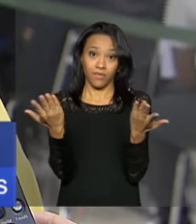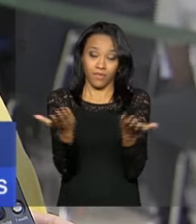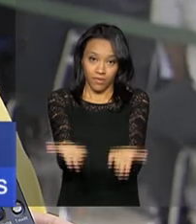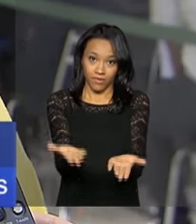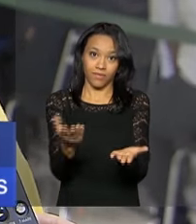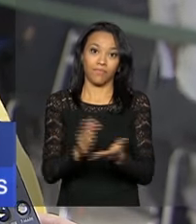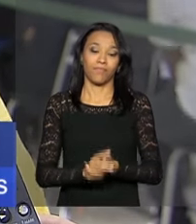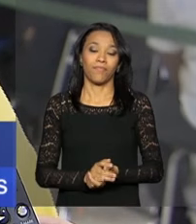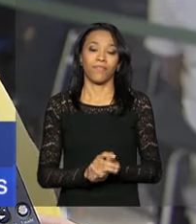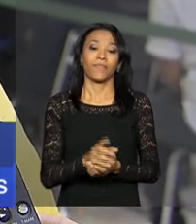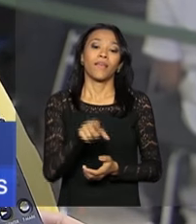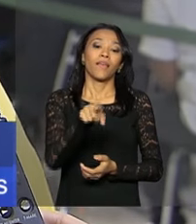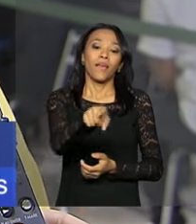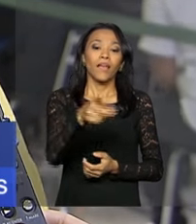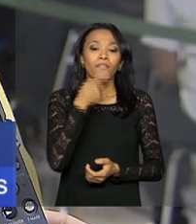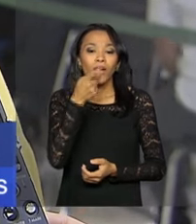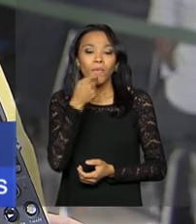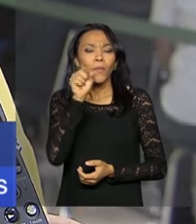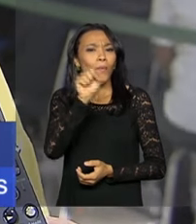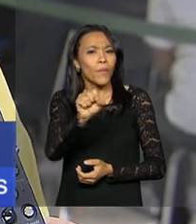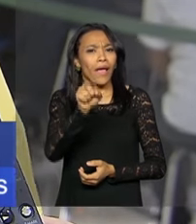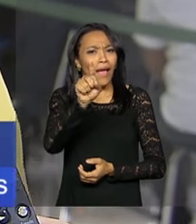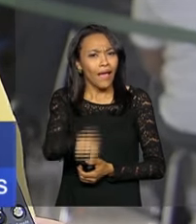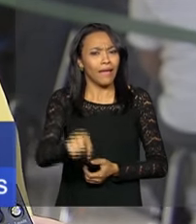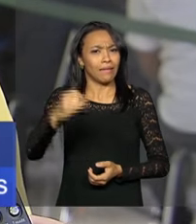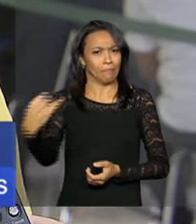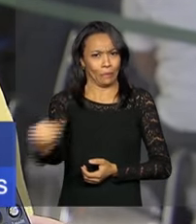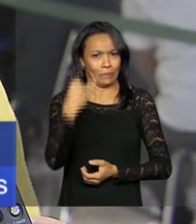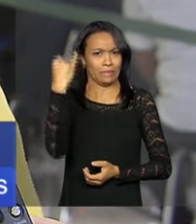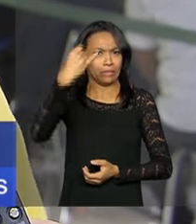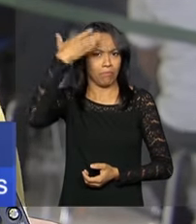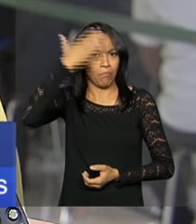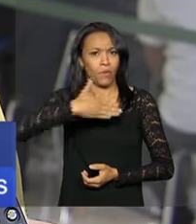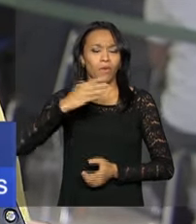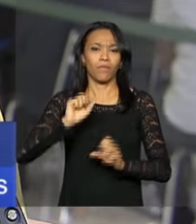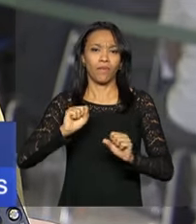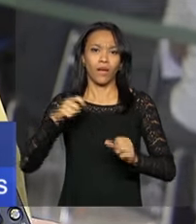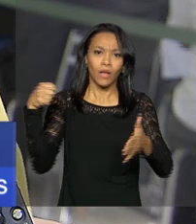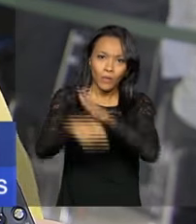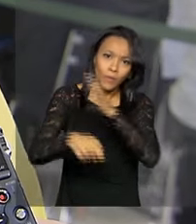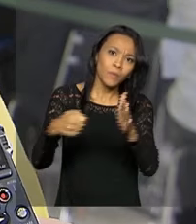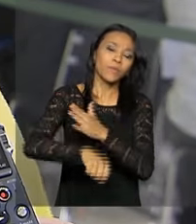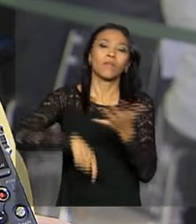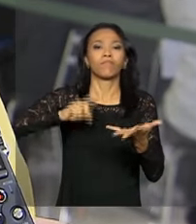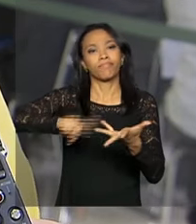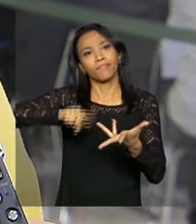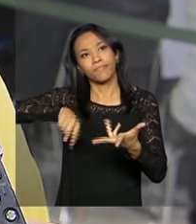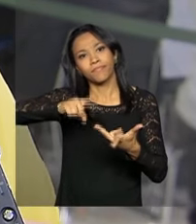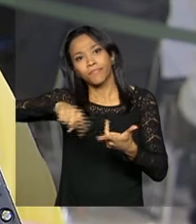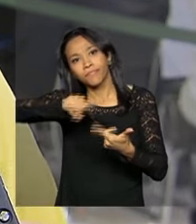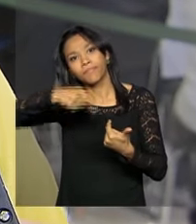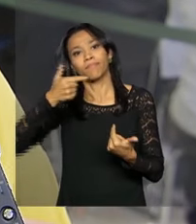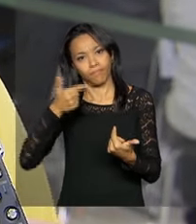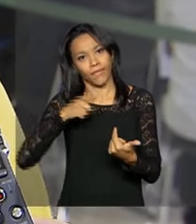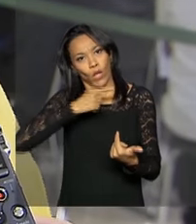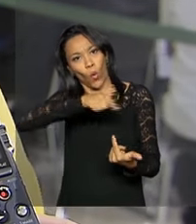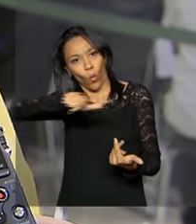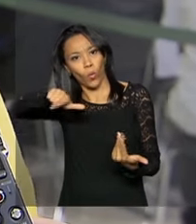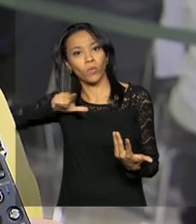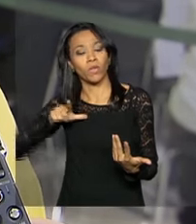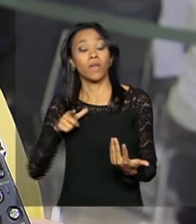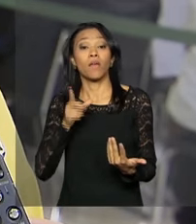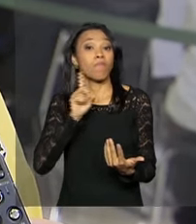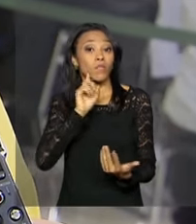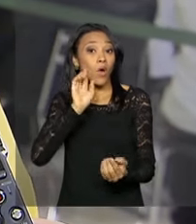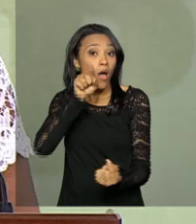concretude de um elemento fundamental da sua luta, que é, dentre outros elementos, dentre outras variáveis, é a luta